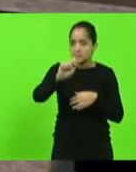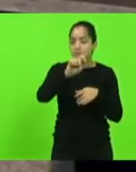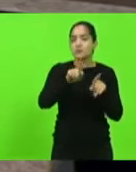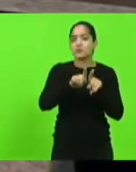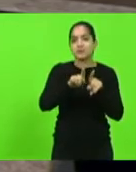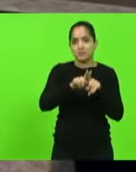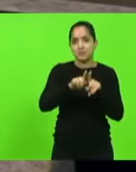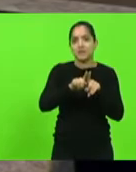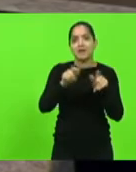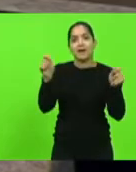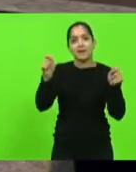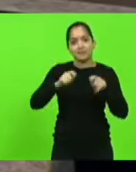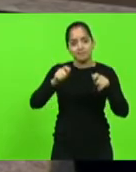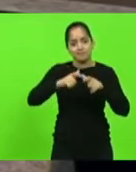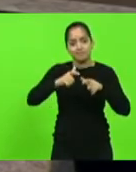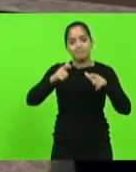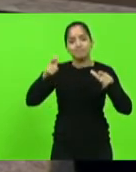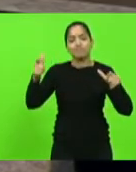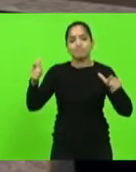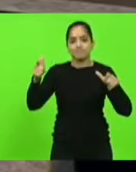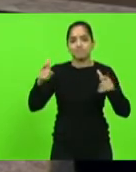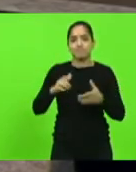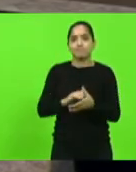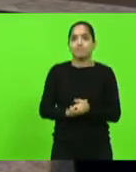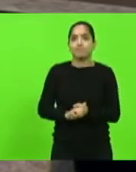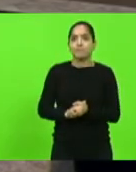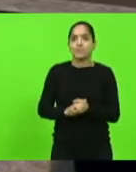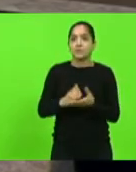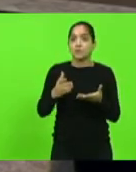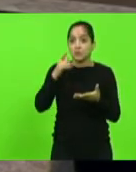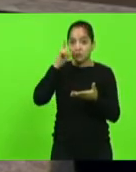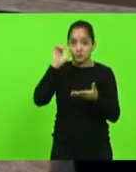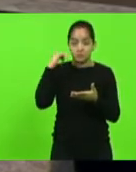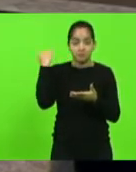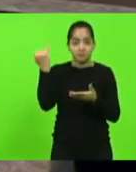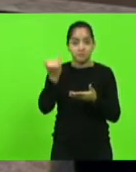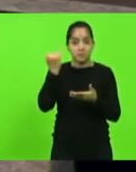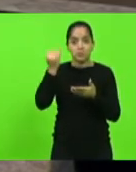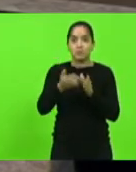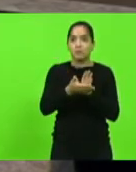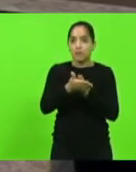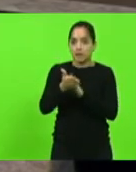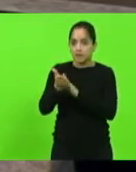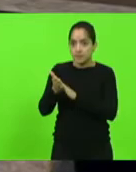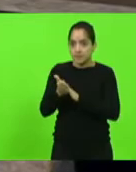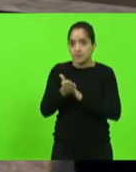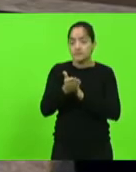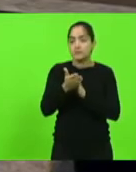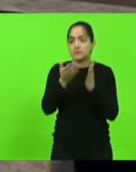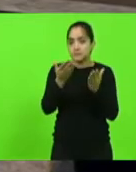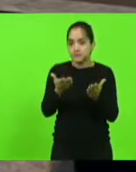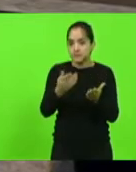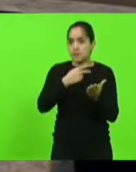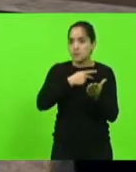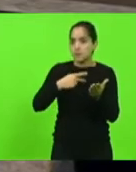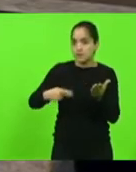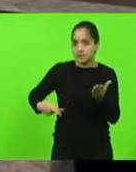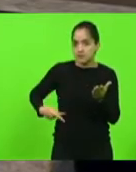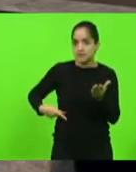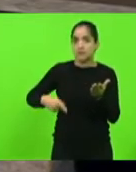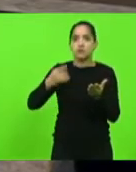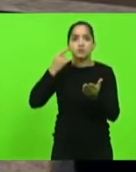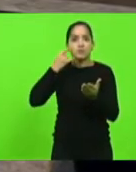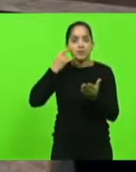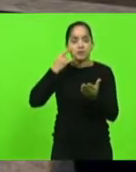sim nós atingimos um número maior de municípios. Então, foi um dia importante, quero aqui parabenizar o presidente dessa casa, o deputado Mauro de Nadal,